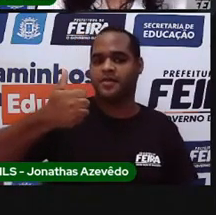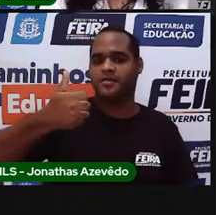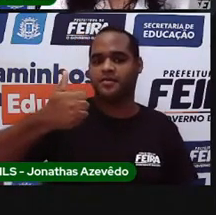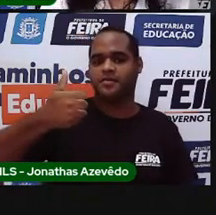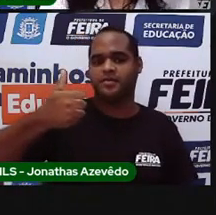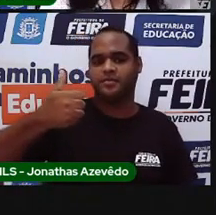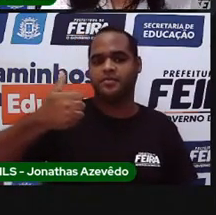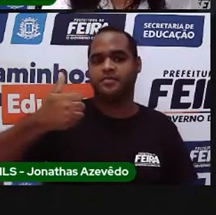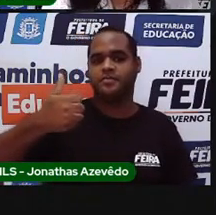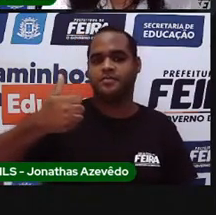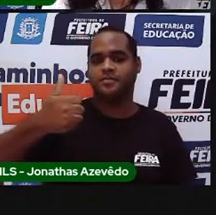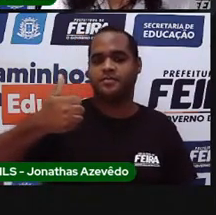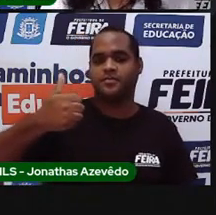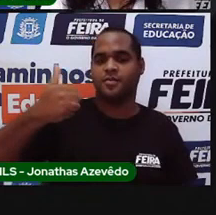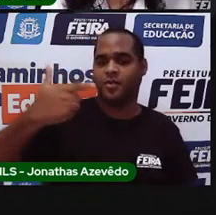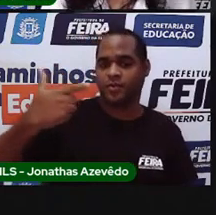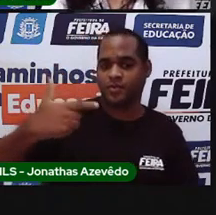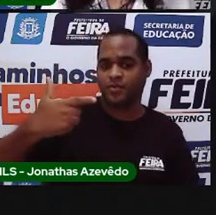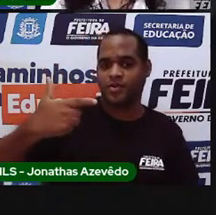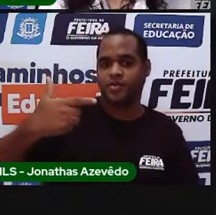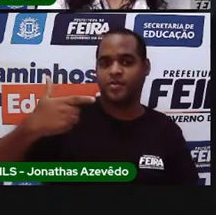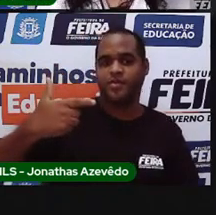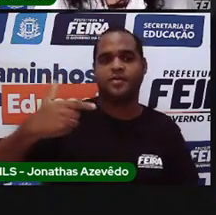vem o segundo.